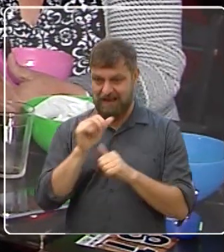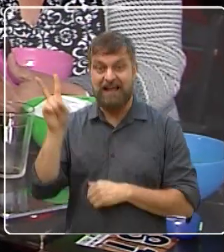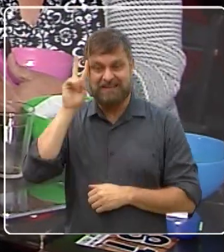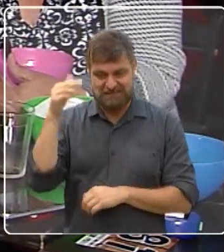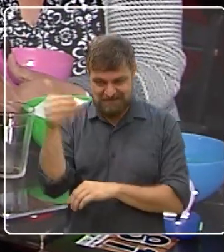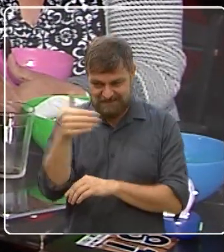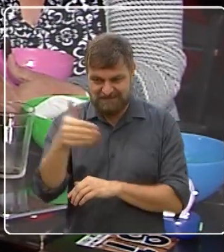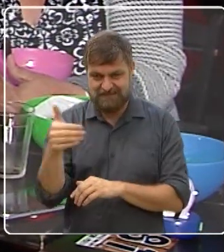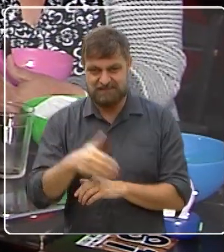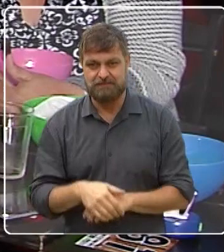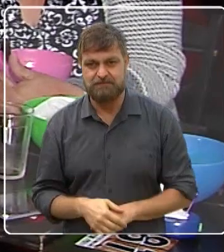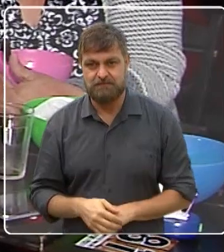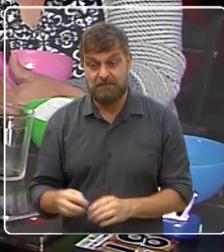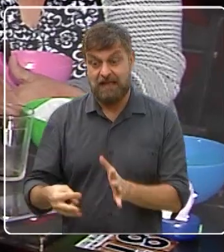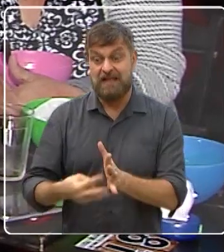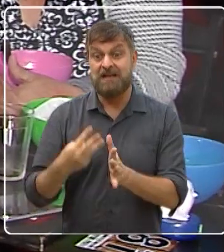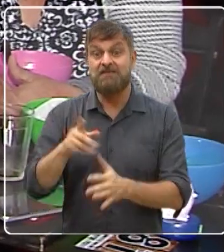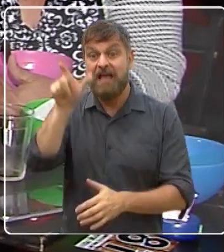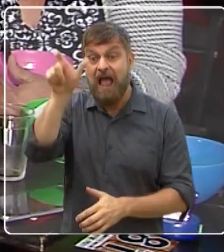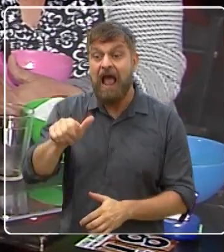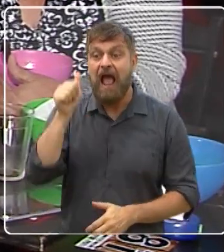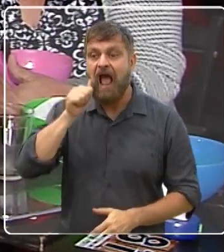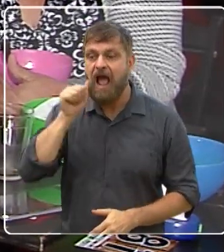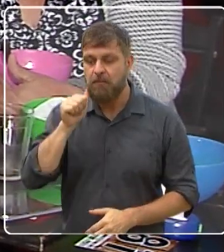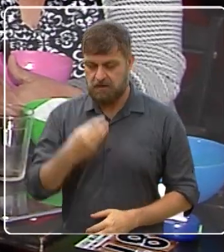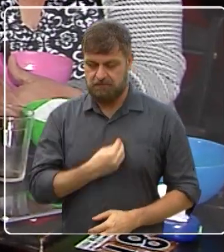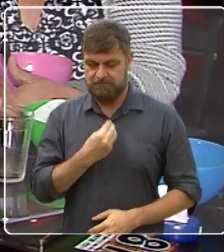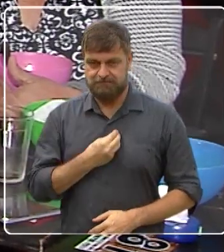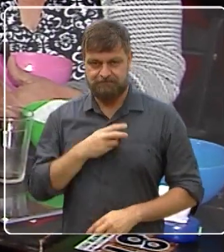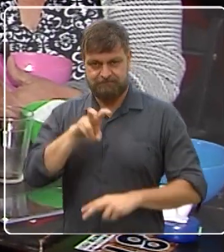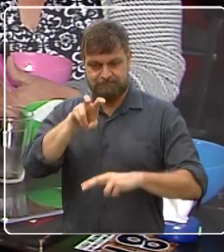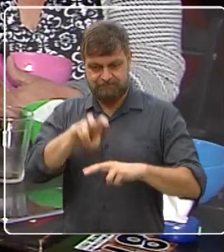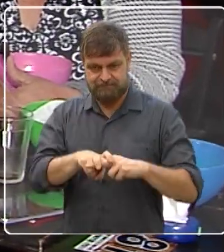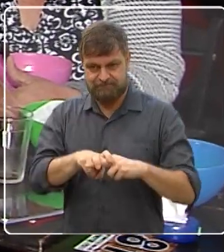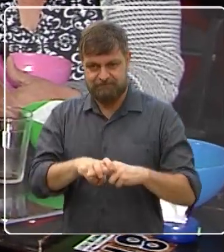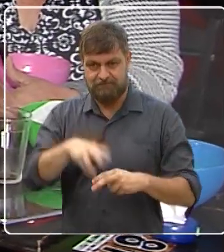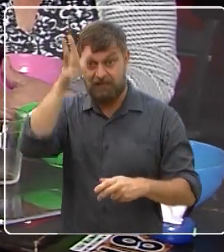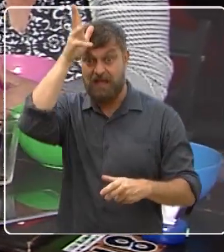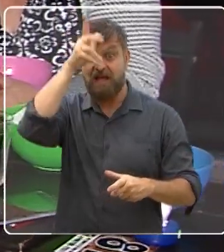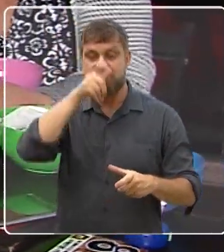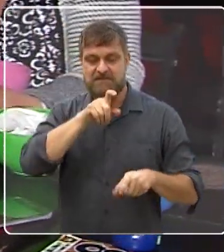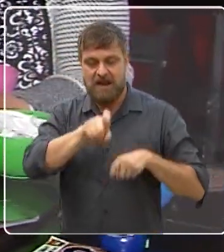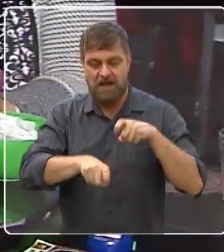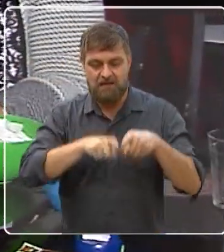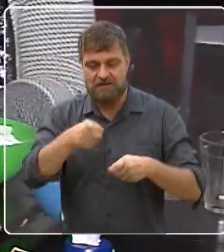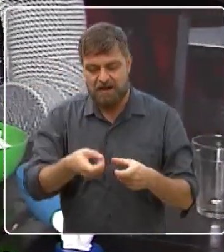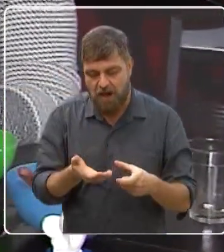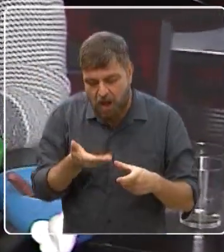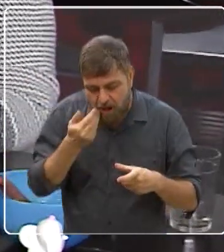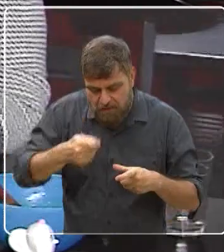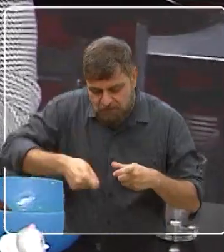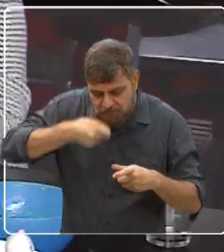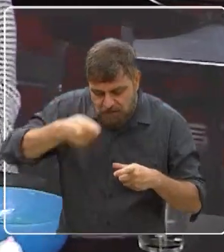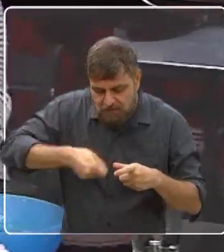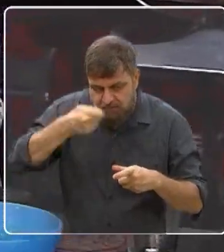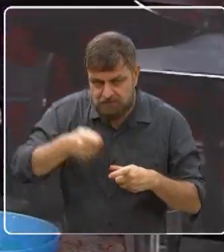Graça, é a terceira vez que ela vem aqui ao bar pra, saborear o pé de frango. Tá bom, hein?